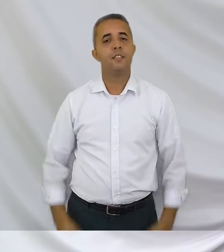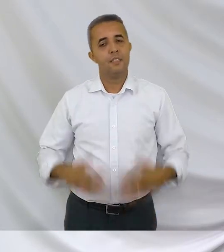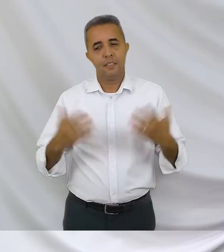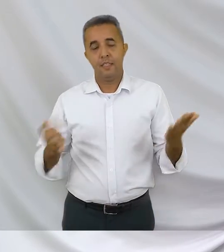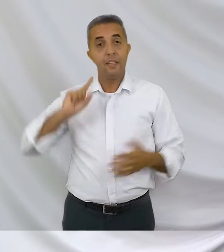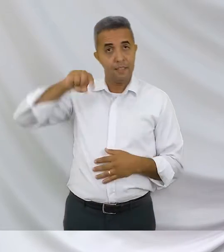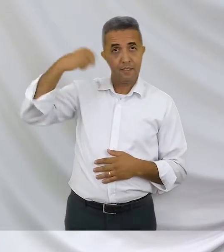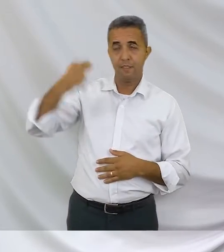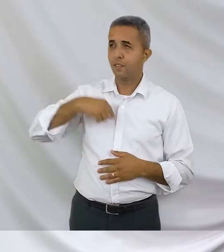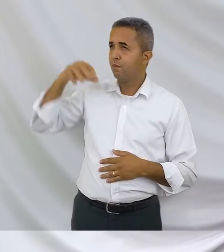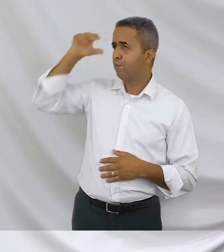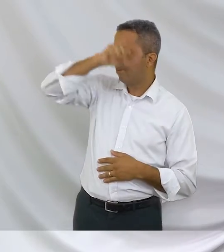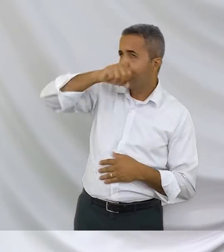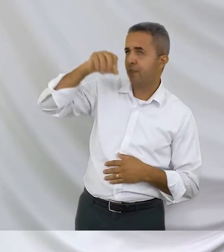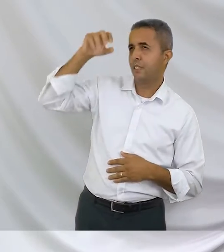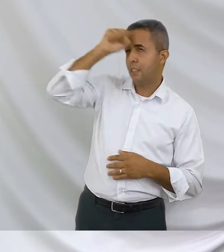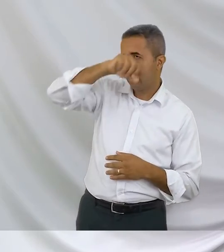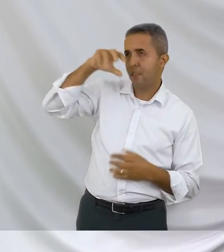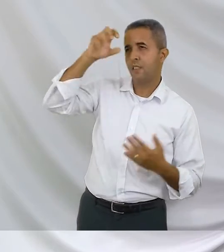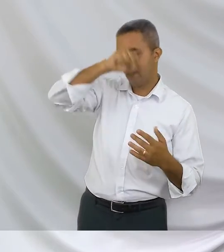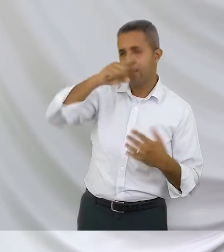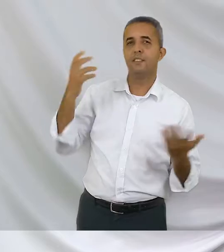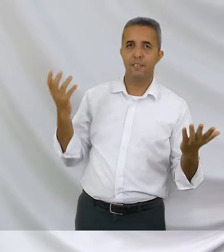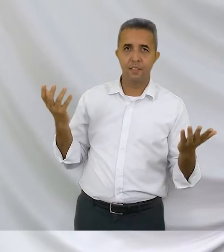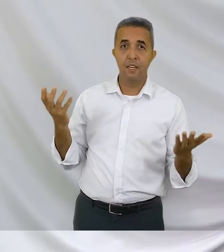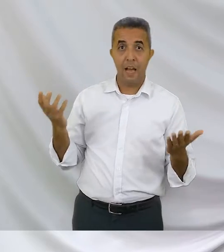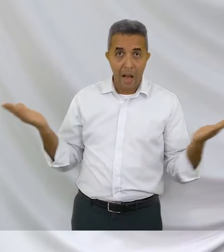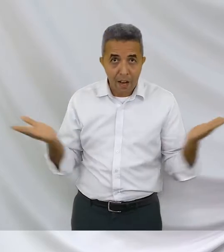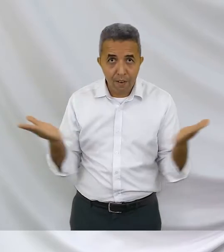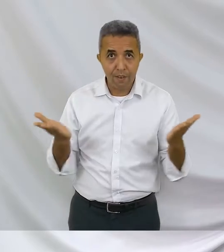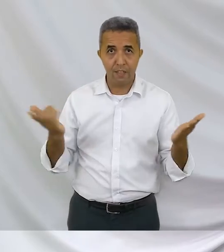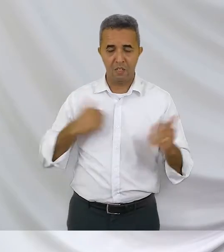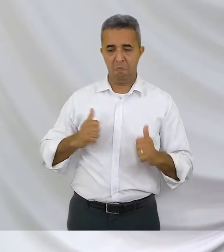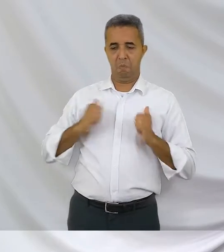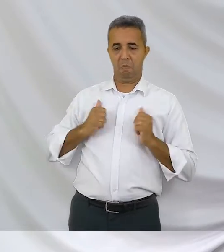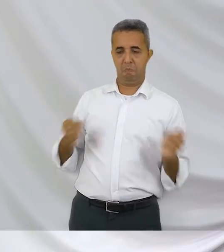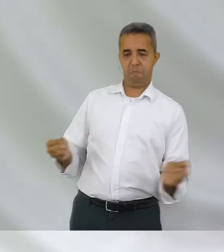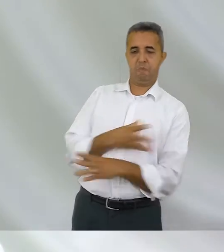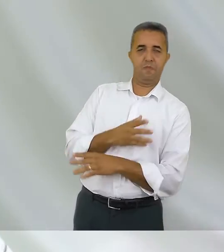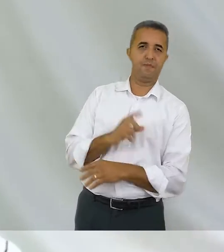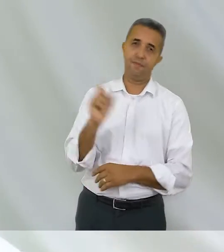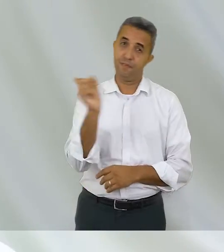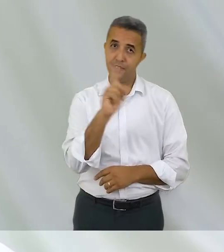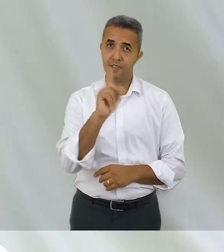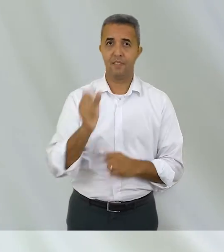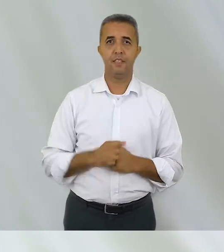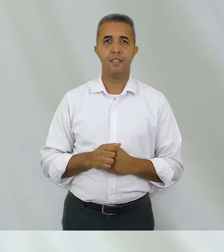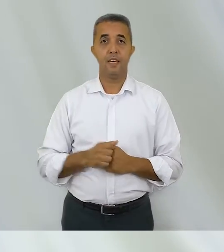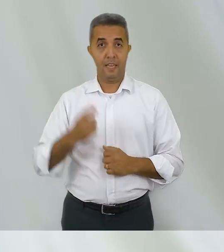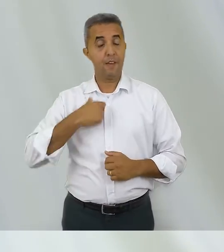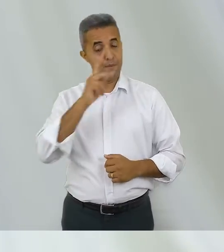guardado, como professor colaborador junto a um programa de pós-graduação, que é justamente essa devolutiva para a